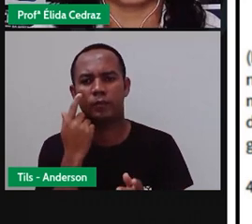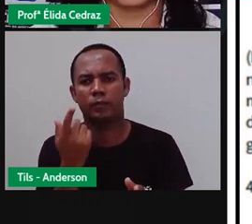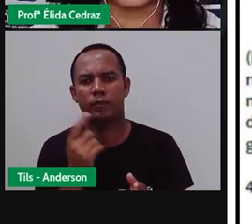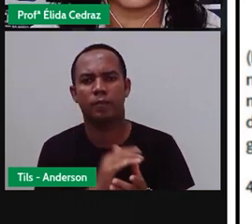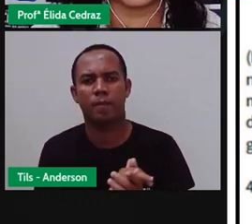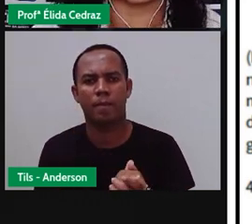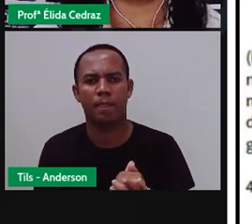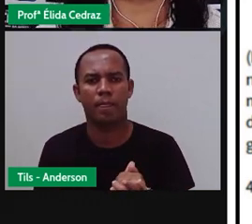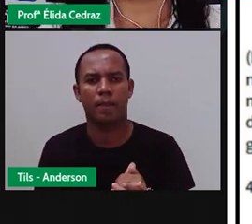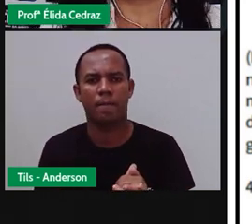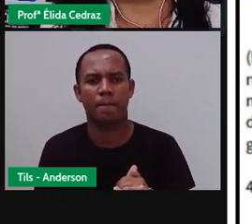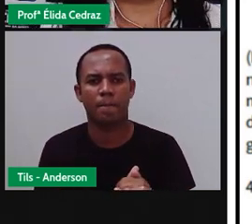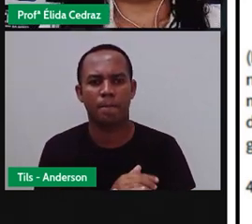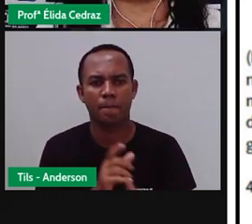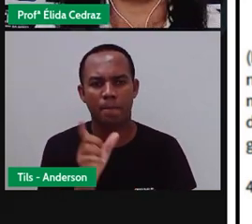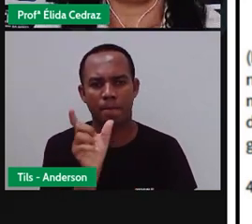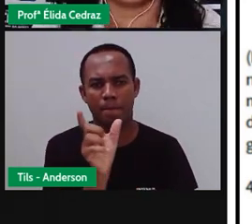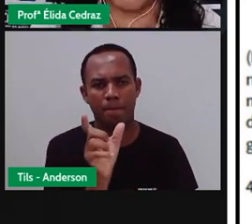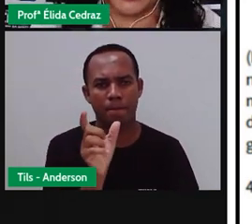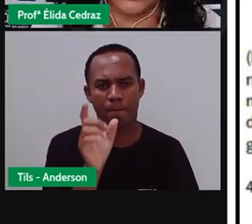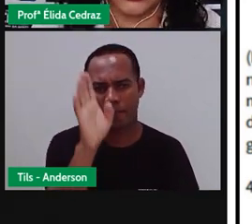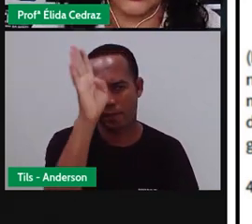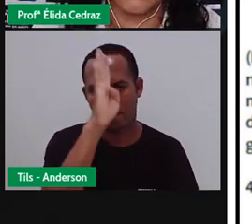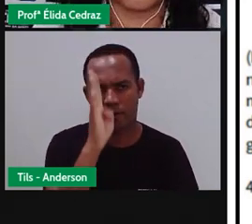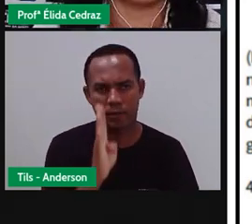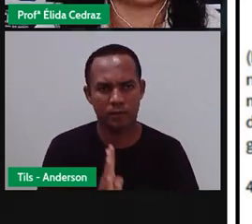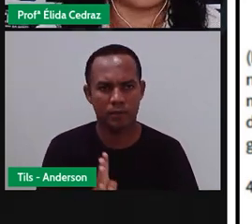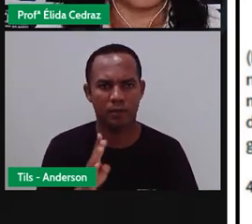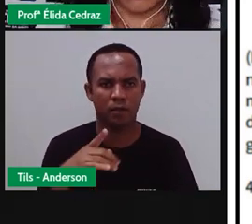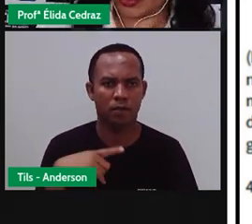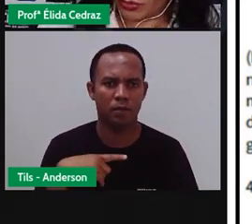Os brasileiros têm muitos pets.